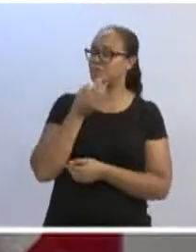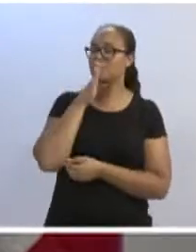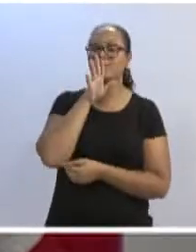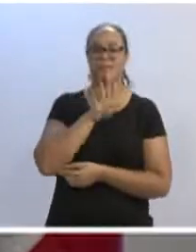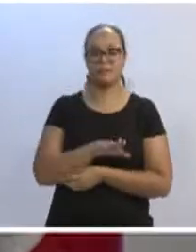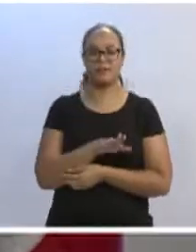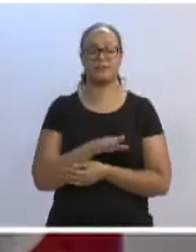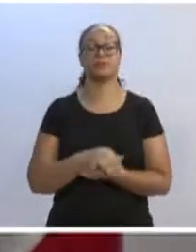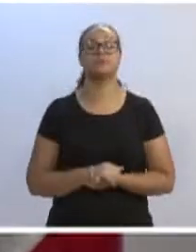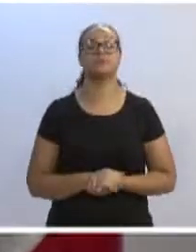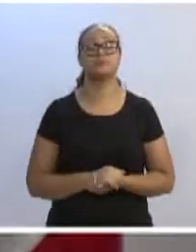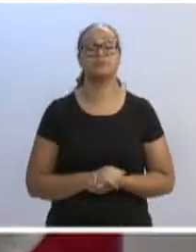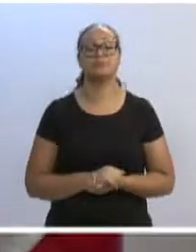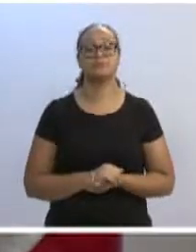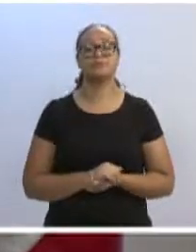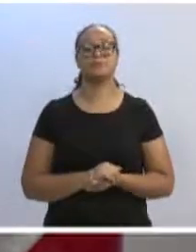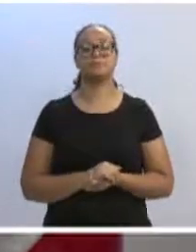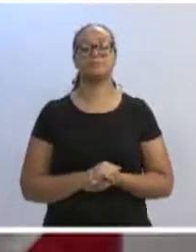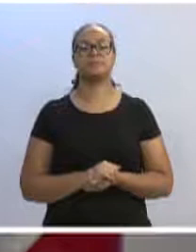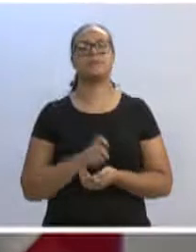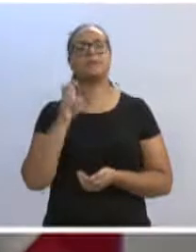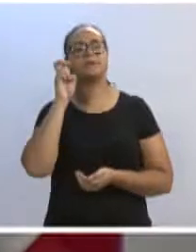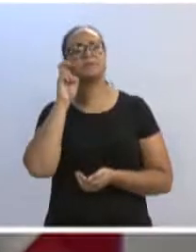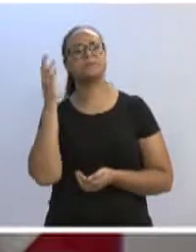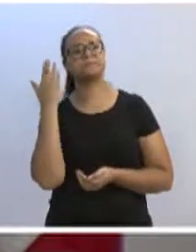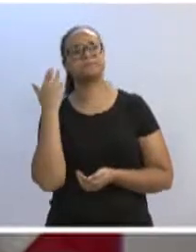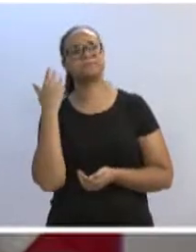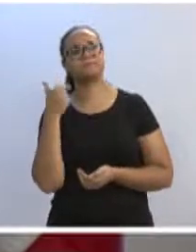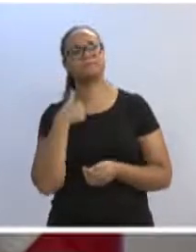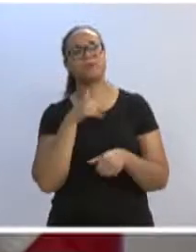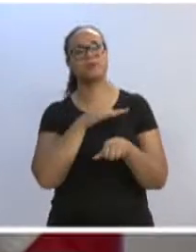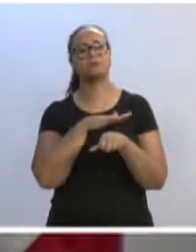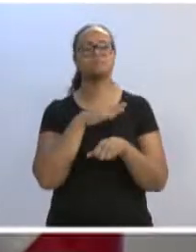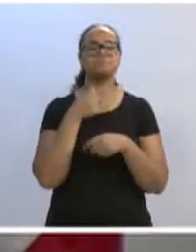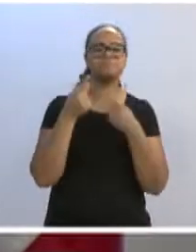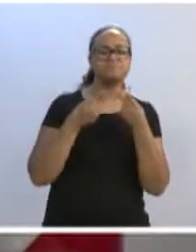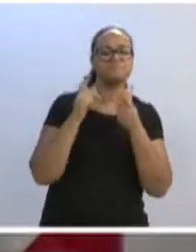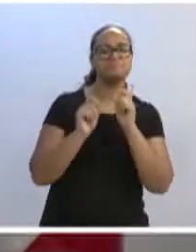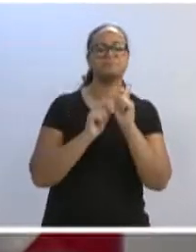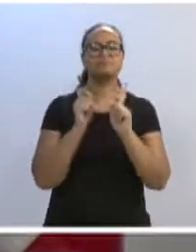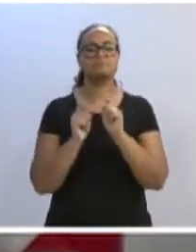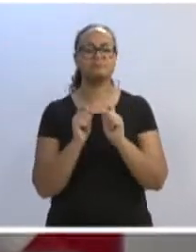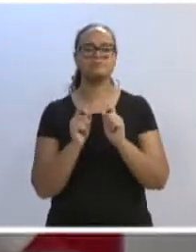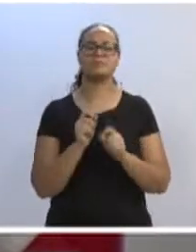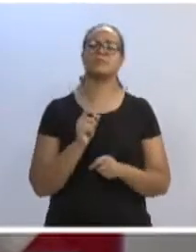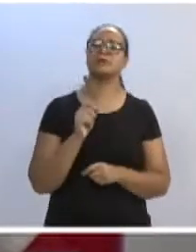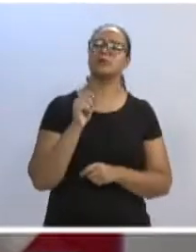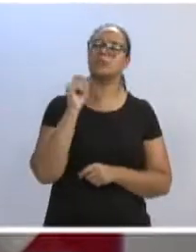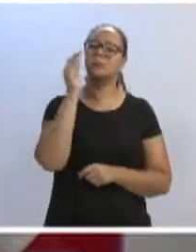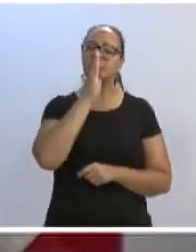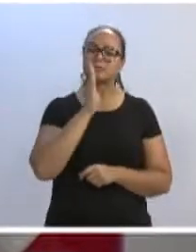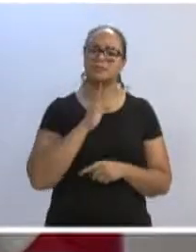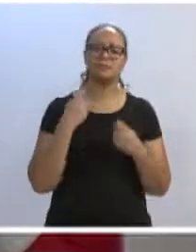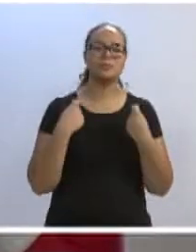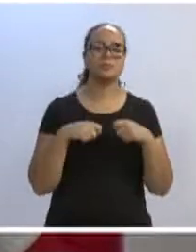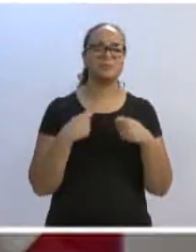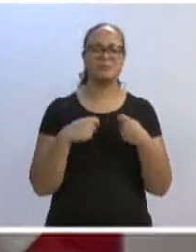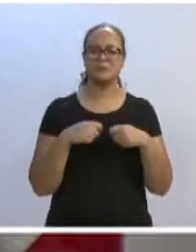Na última sessão eu comentava que o Brasil precisa de reformas profundas,